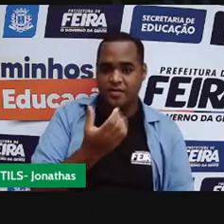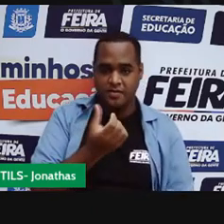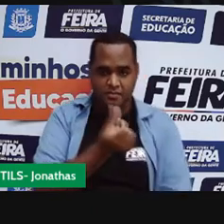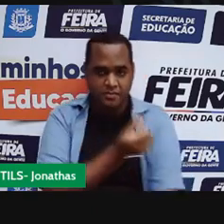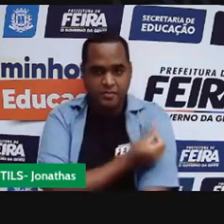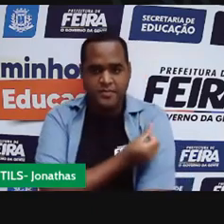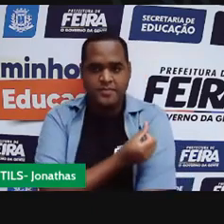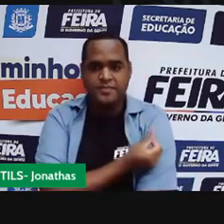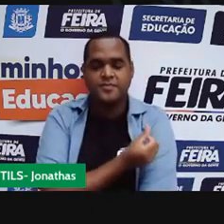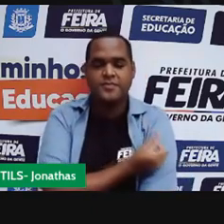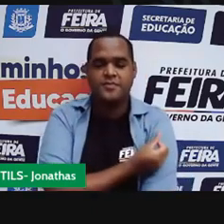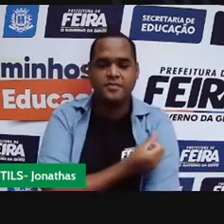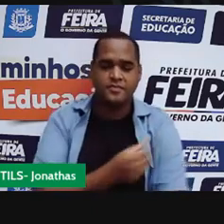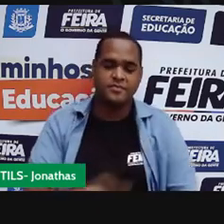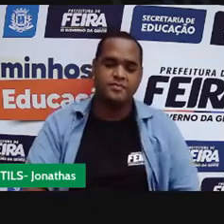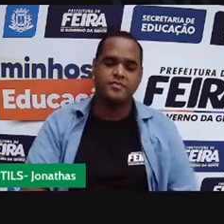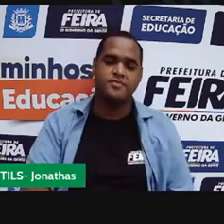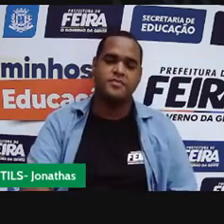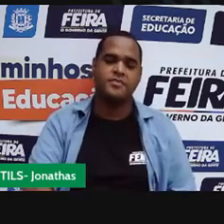apresentação.